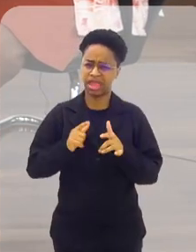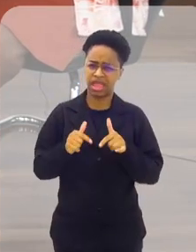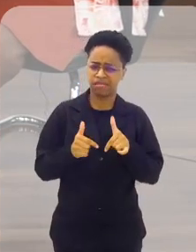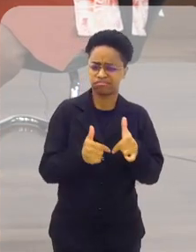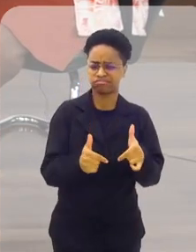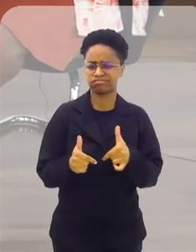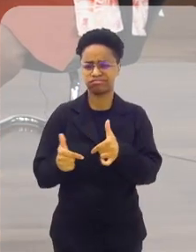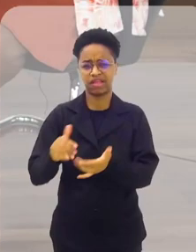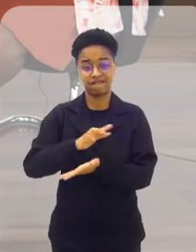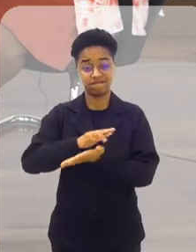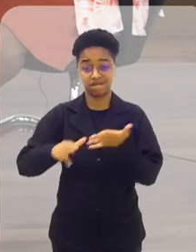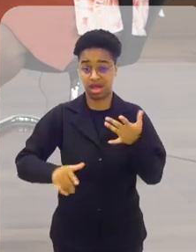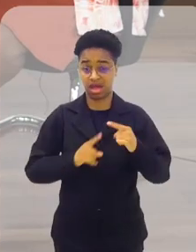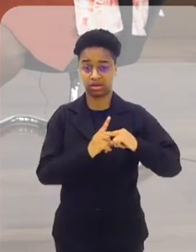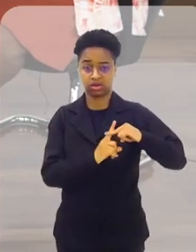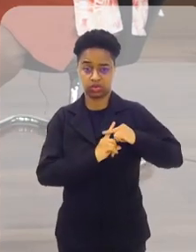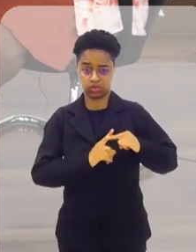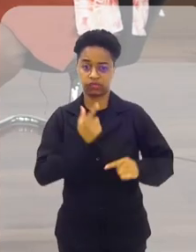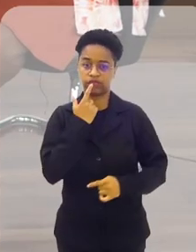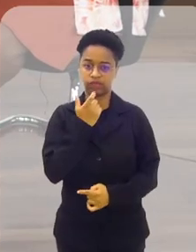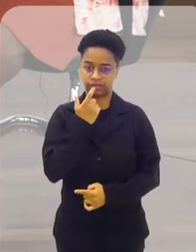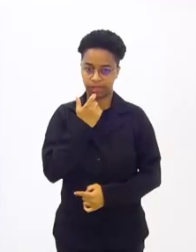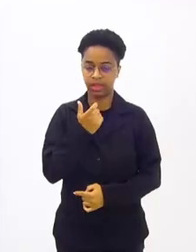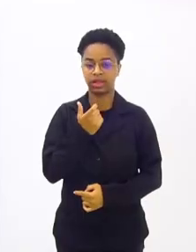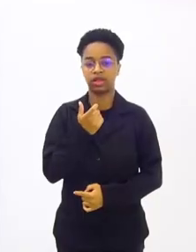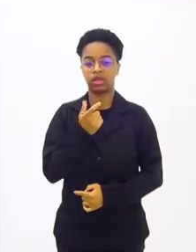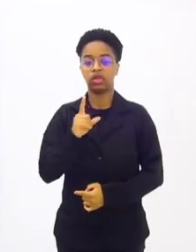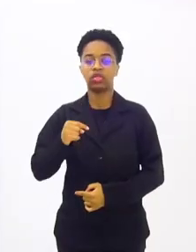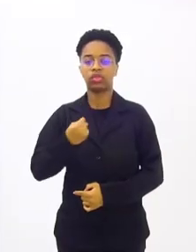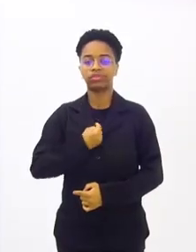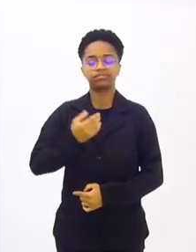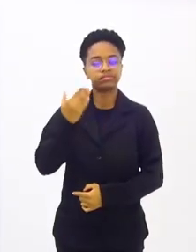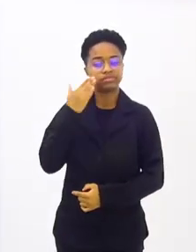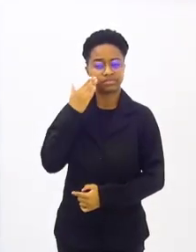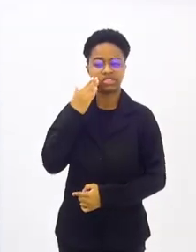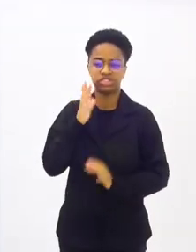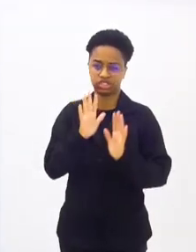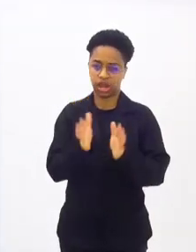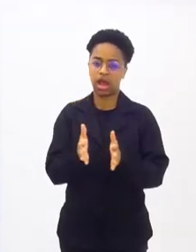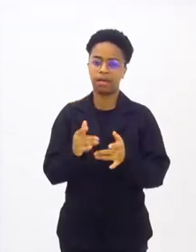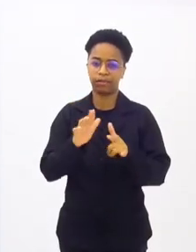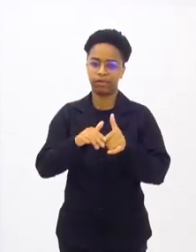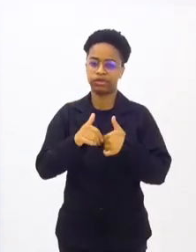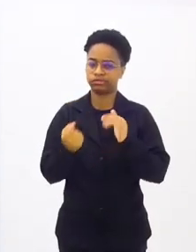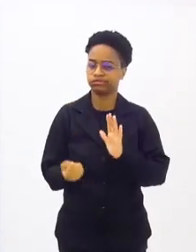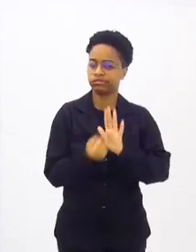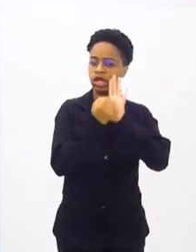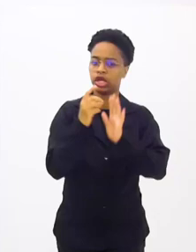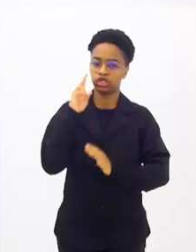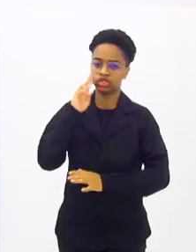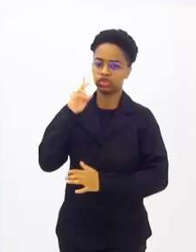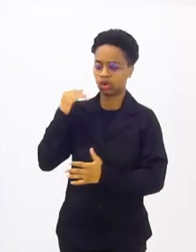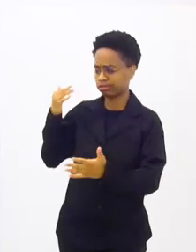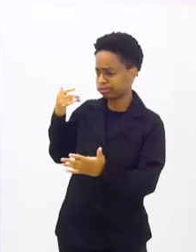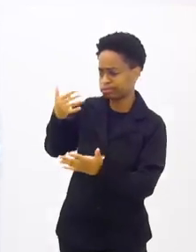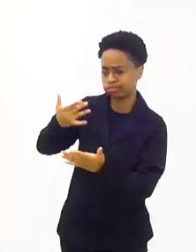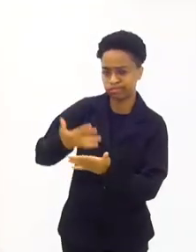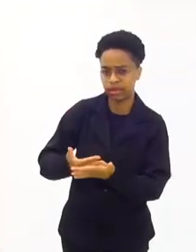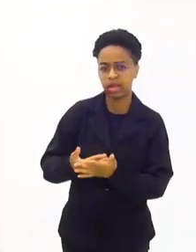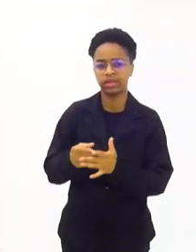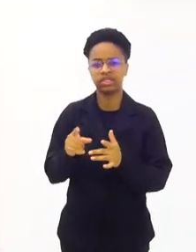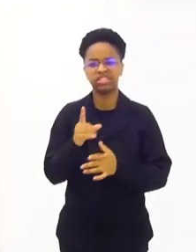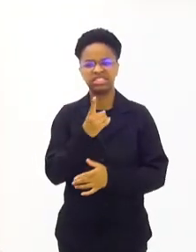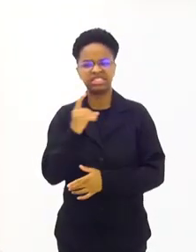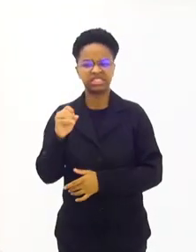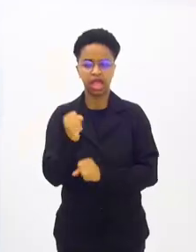são inúmeras as atividades e ações que a Cruz Vermelha desenvolve. Nós tomamos conhecimento disso, assim, pela história que tem, Uma